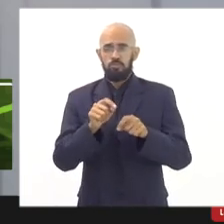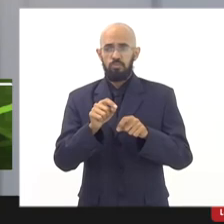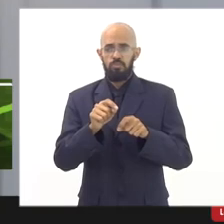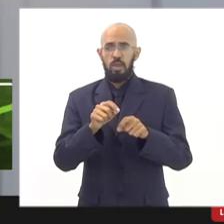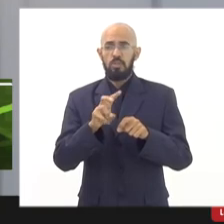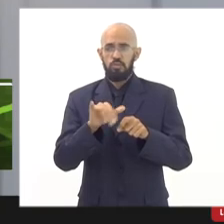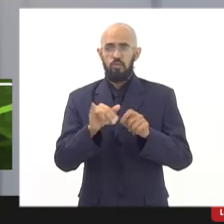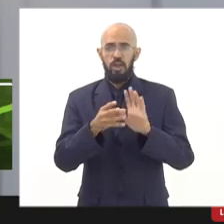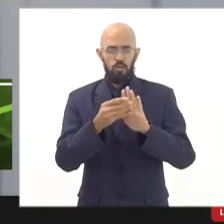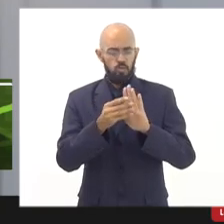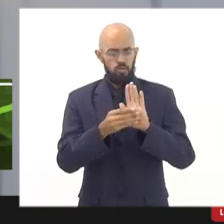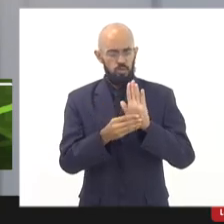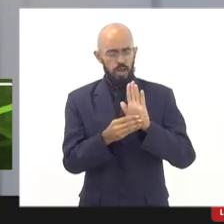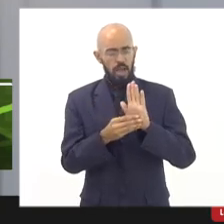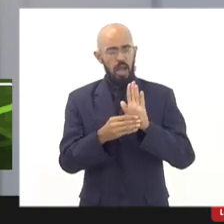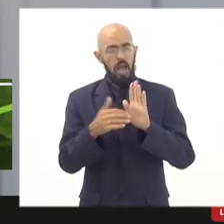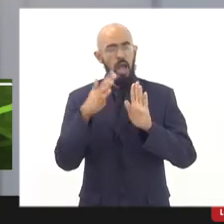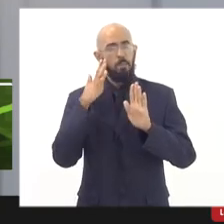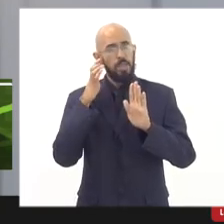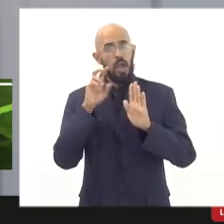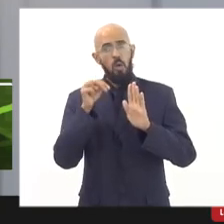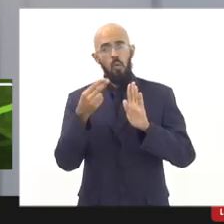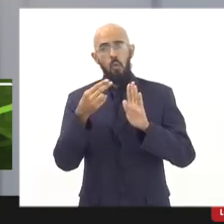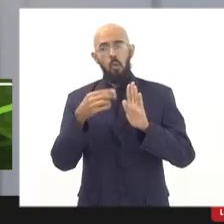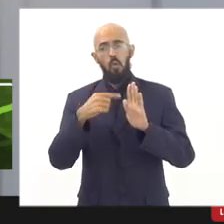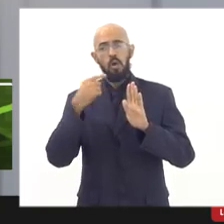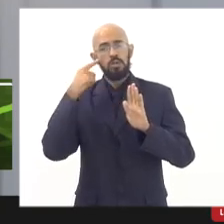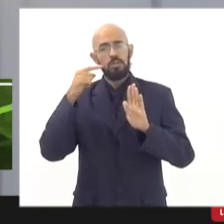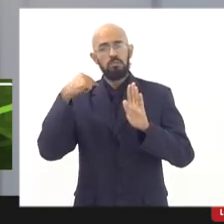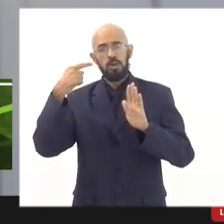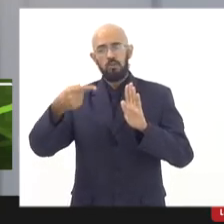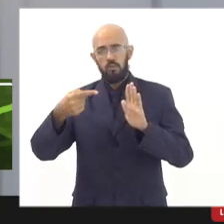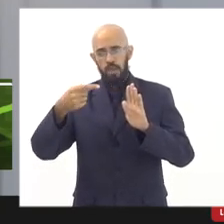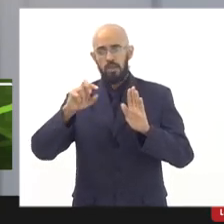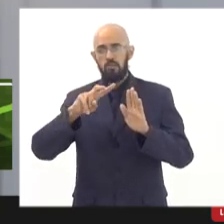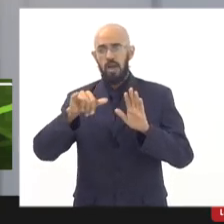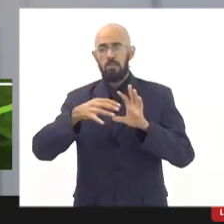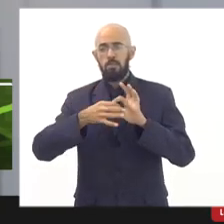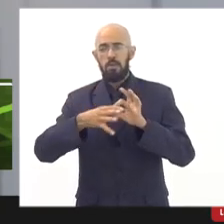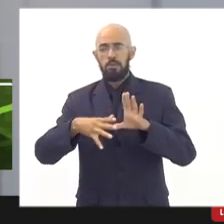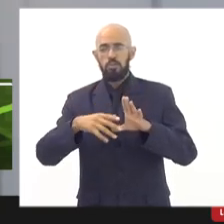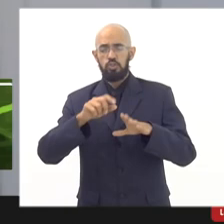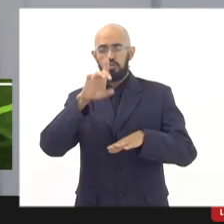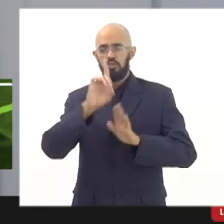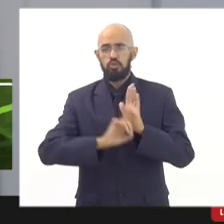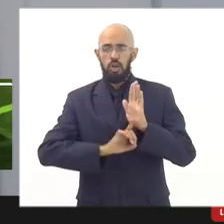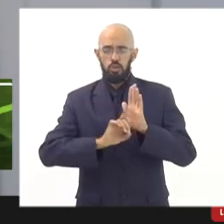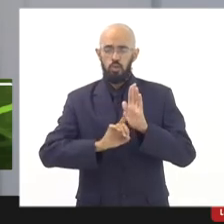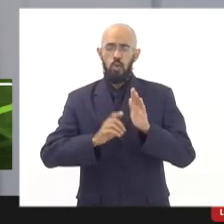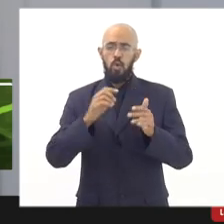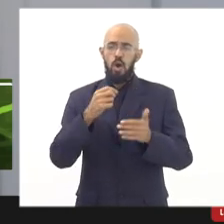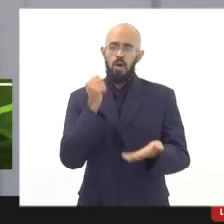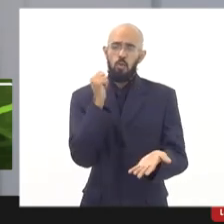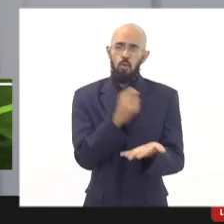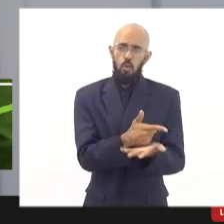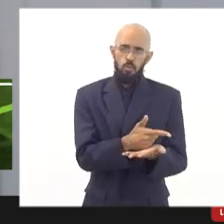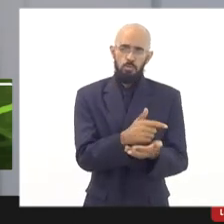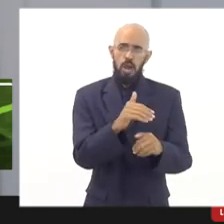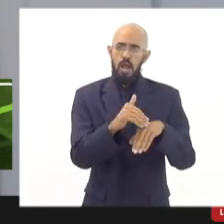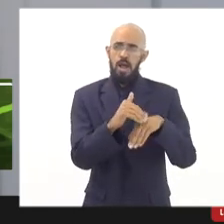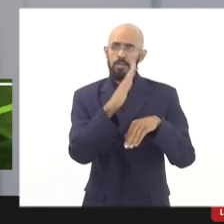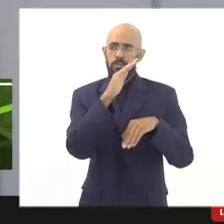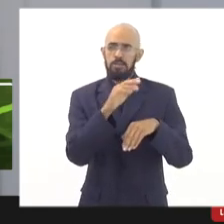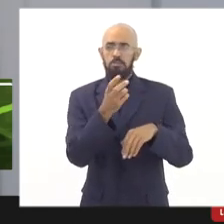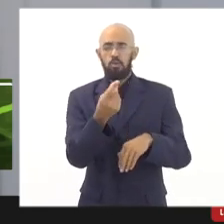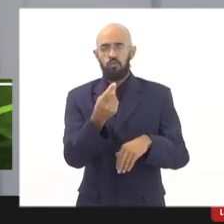pode ser que saia amanhã, não vai estar na semana que vem, mas vai permitir ao diretor a compra acima do